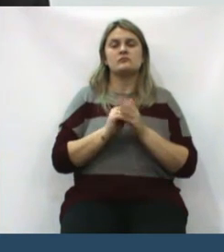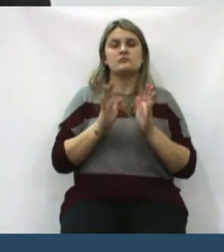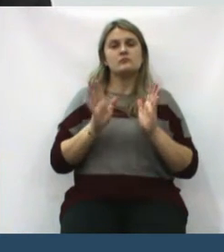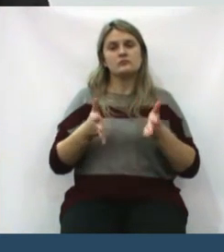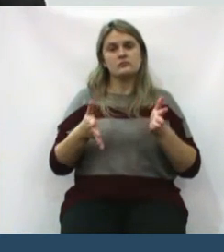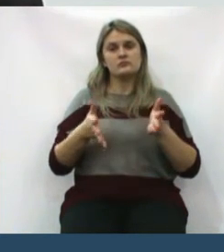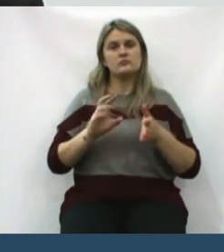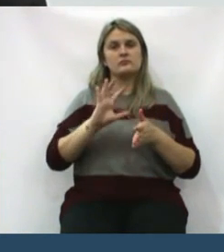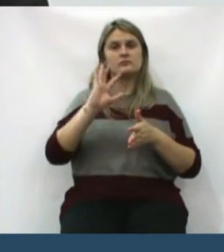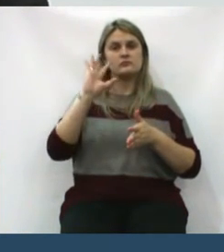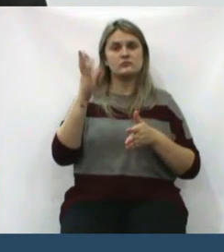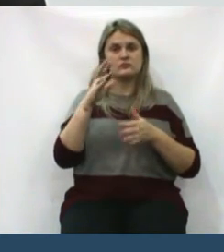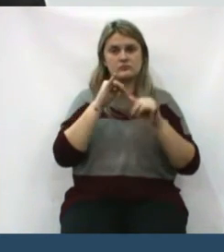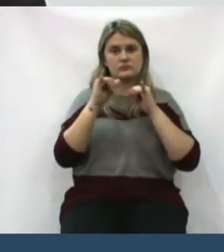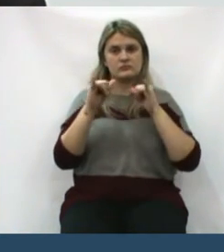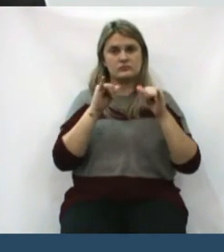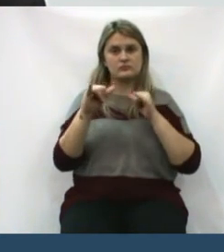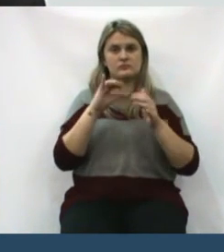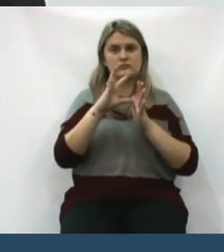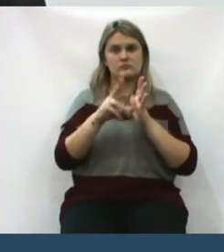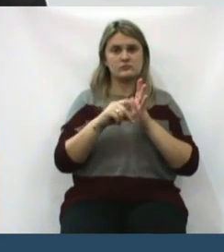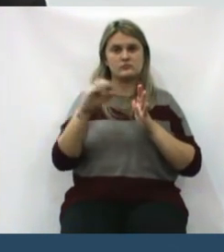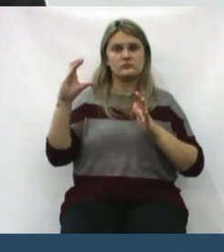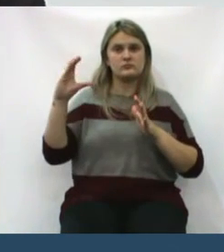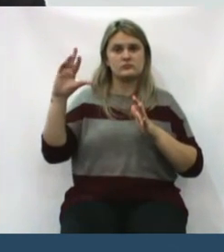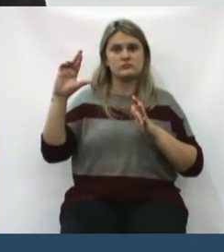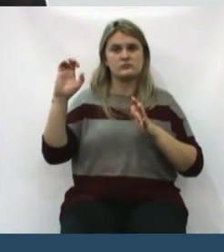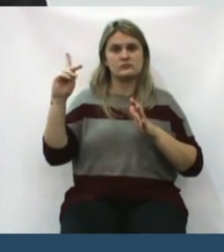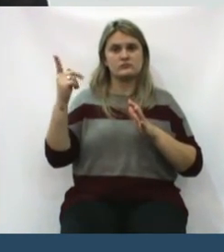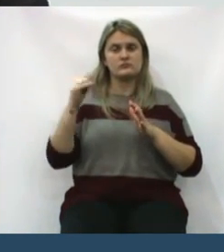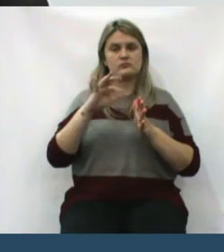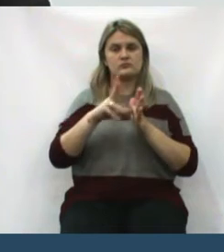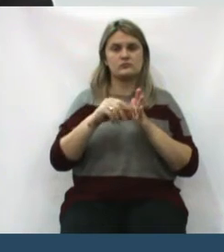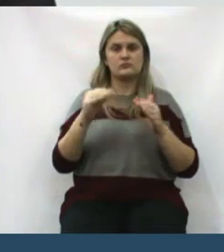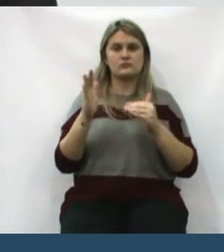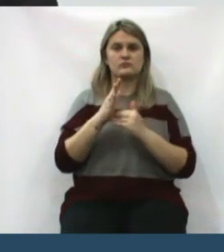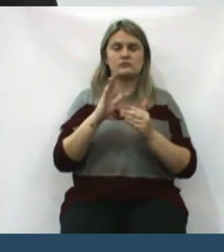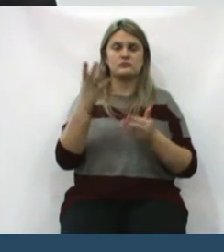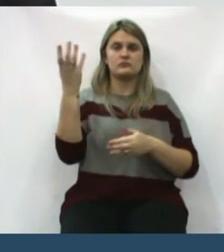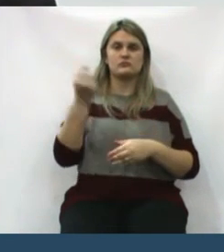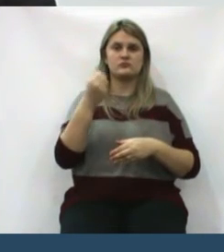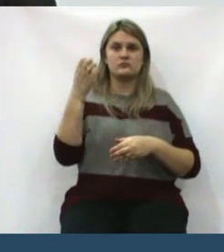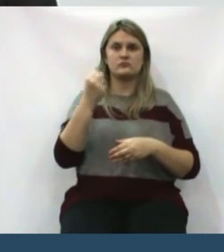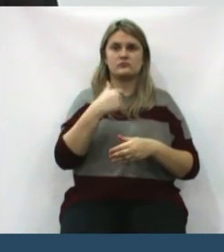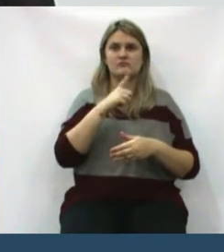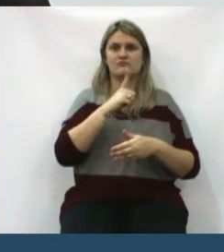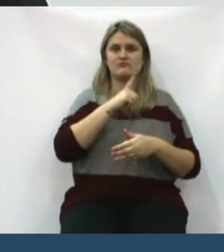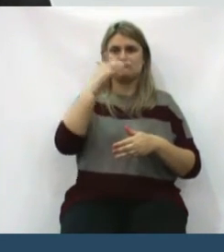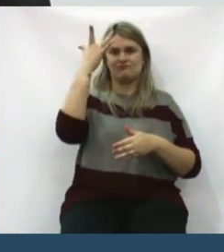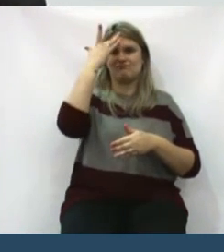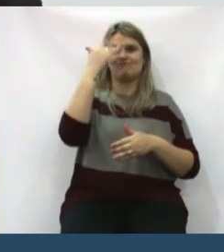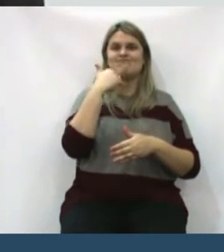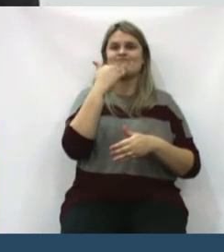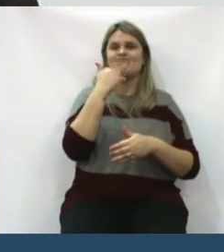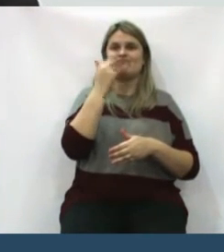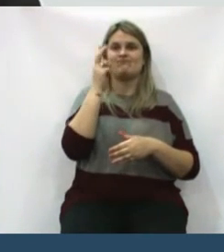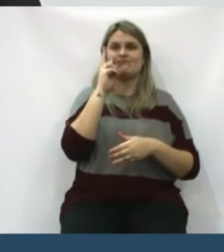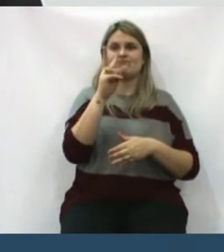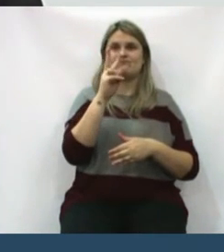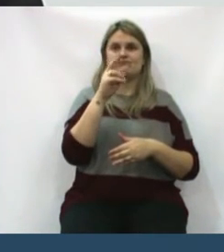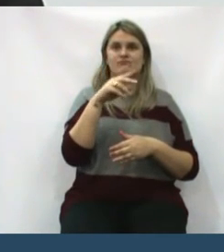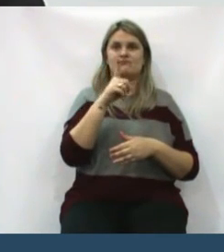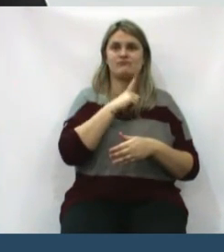E agora a notícia é que foi roubada o acreche e levaram até os leitos das crianças. É um absurdo, gente. E o pior é que ninguém vê.